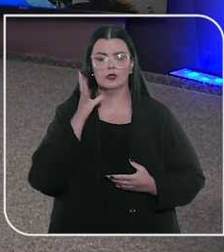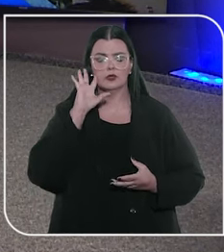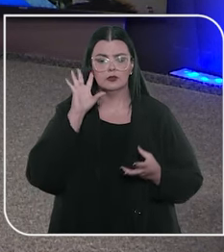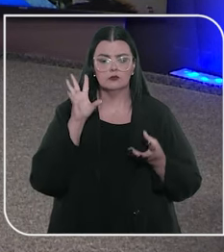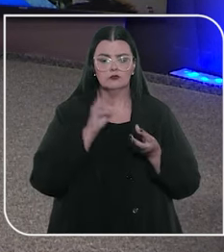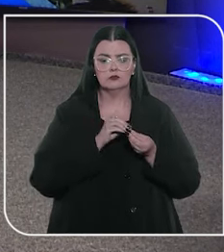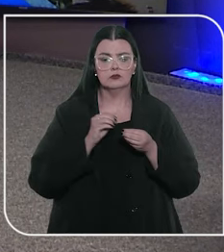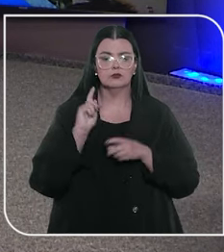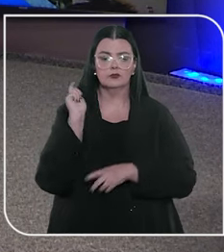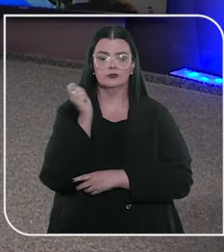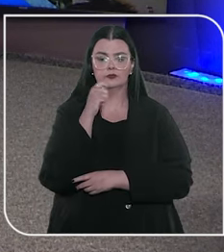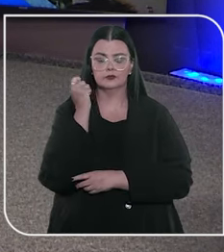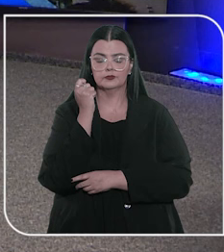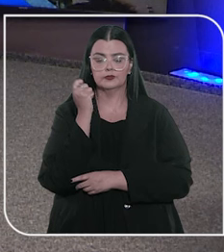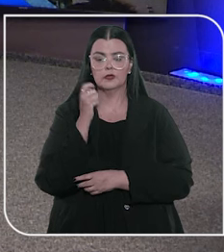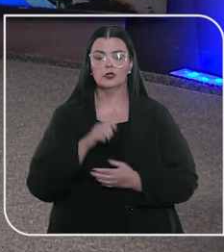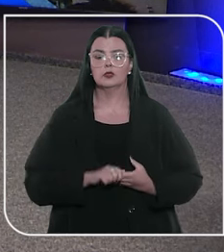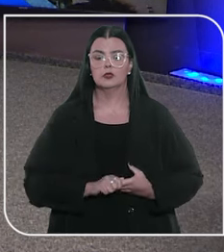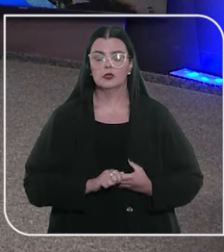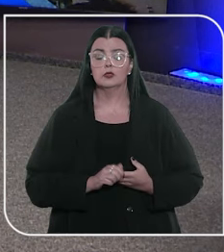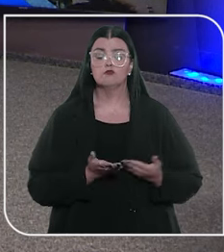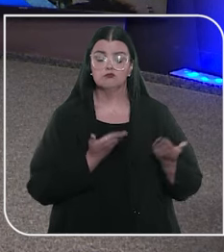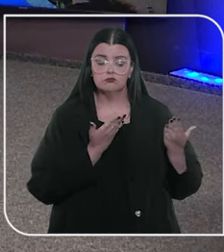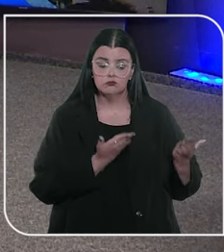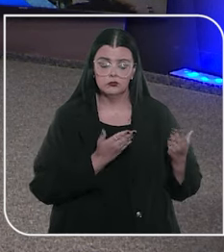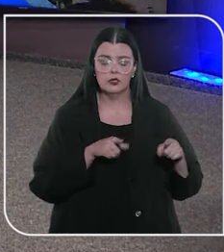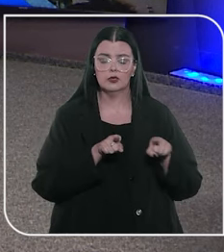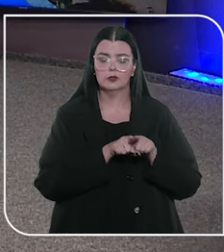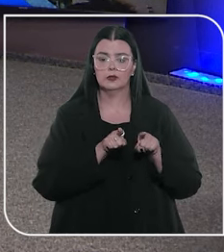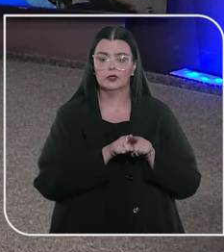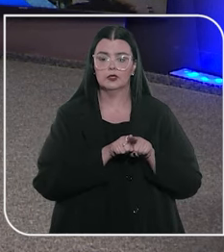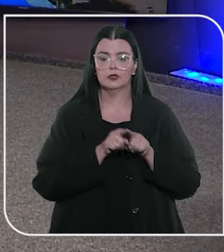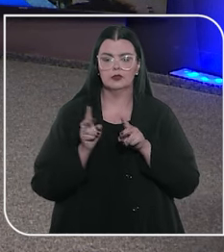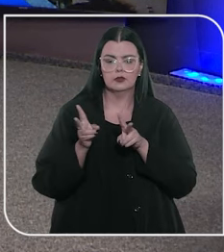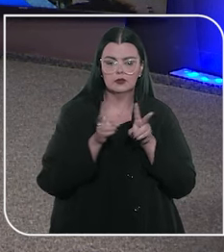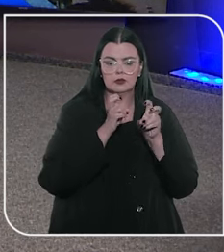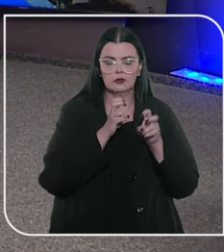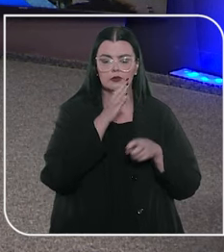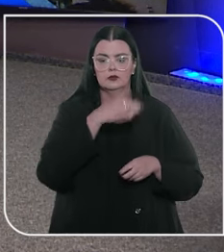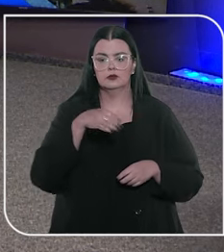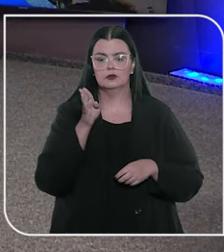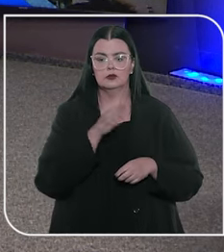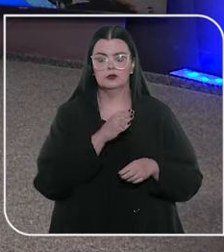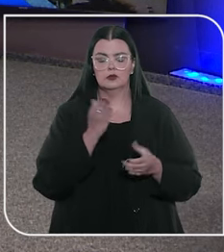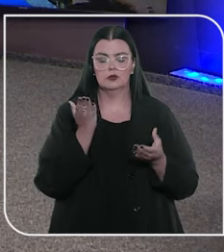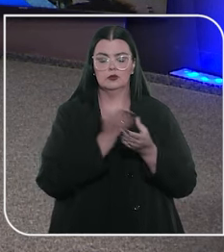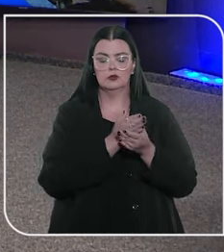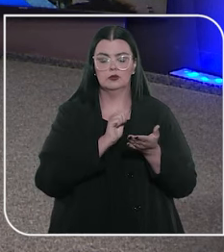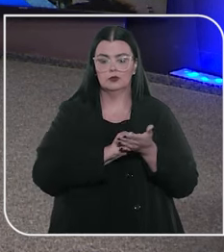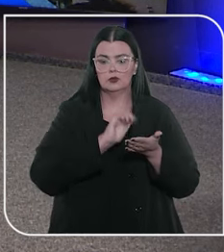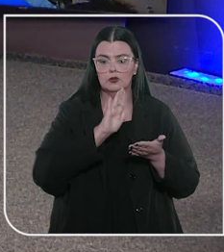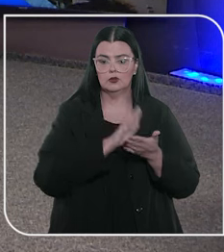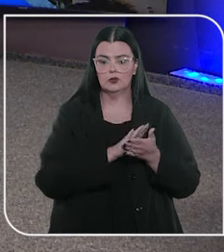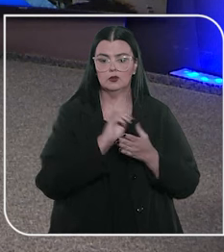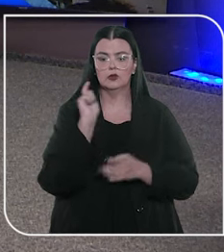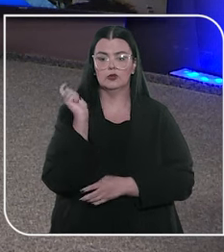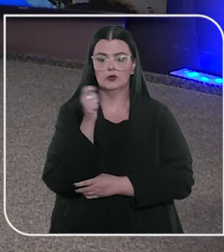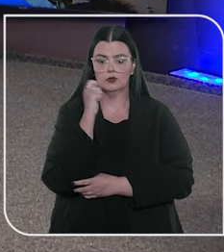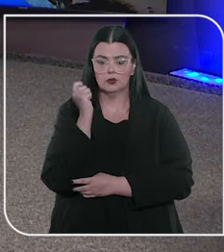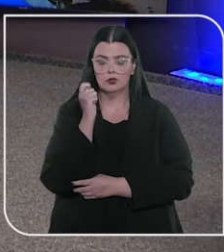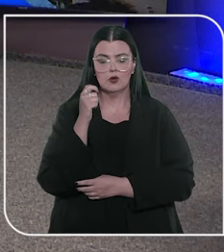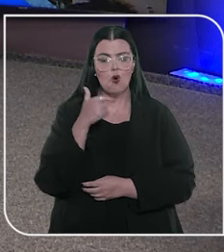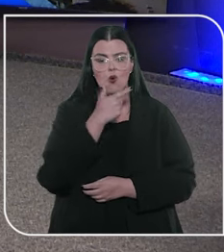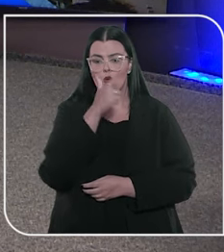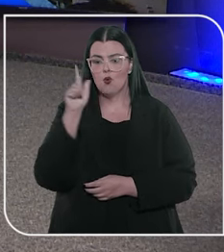lá no estado do Rio Grande do Sul. E aí, Cátia, você também que nos assiste, ficam suspensos os prazos dos processos em que o Rio